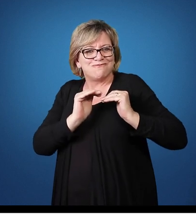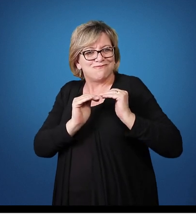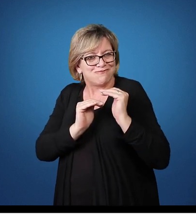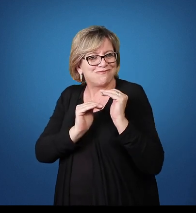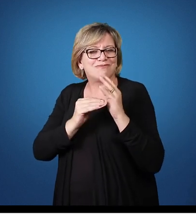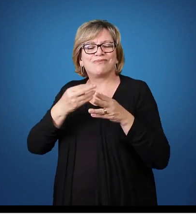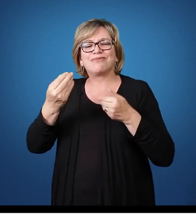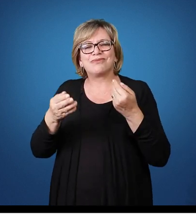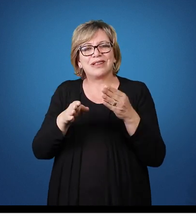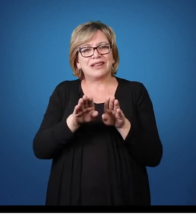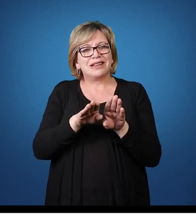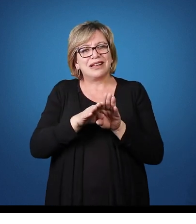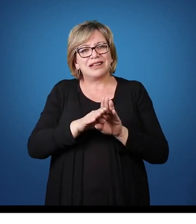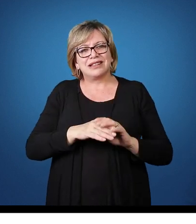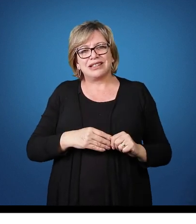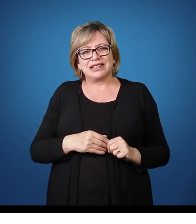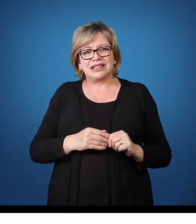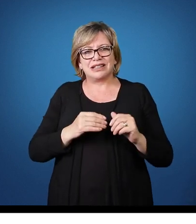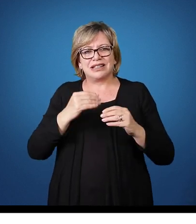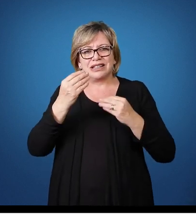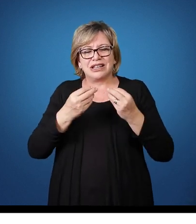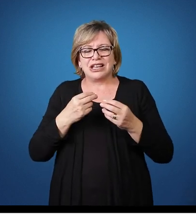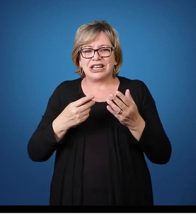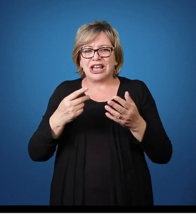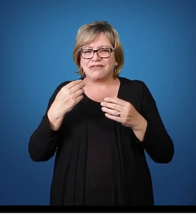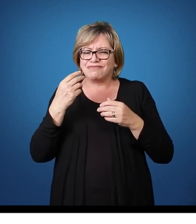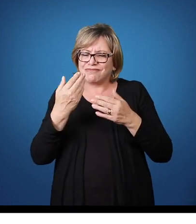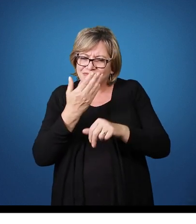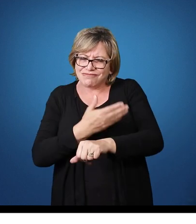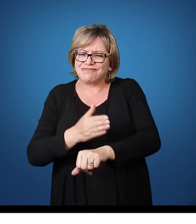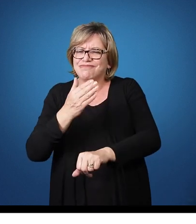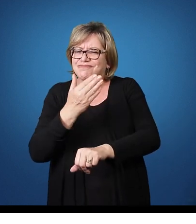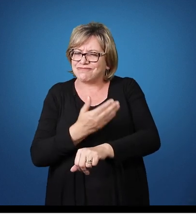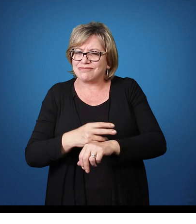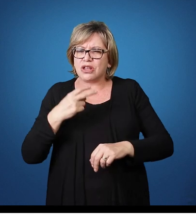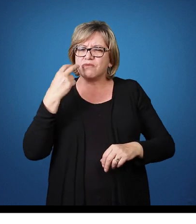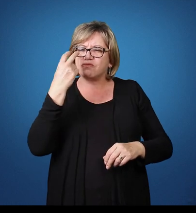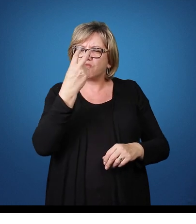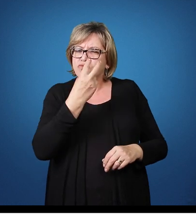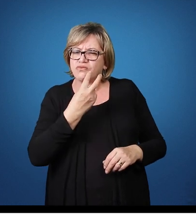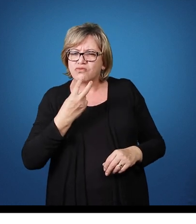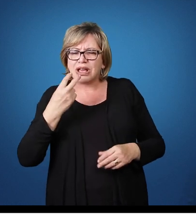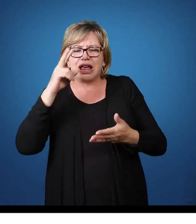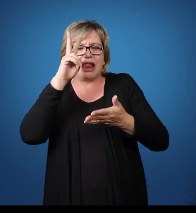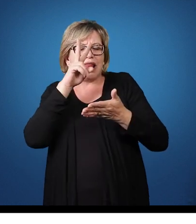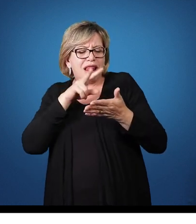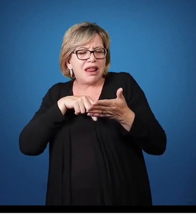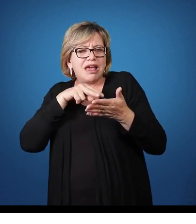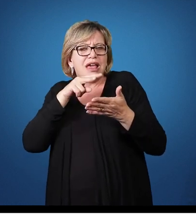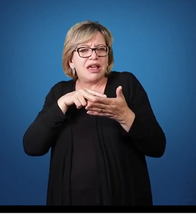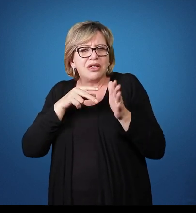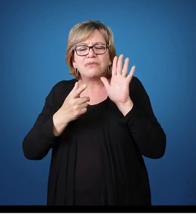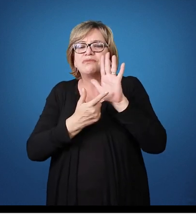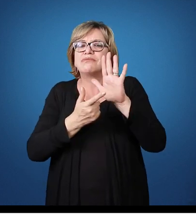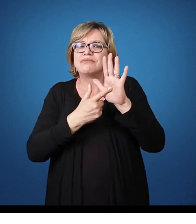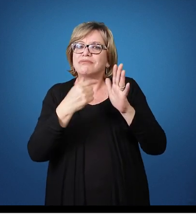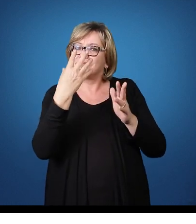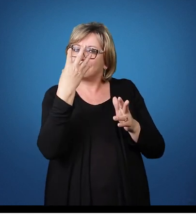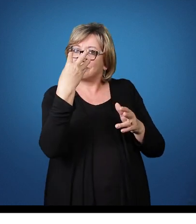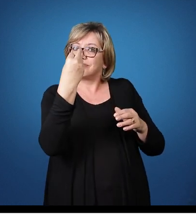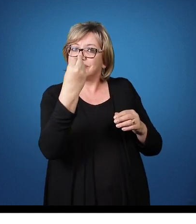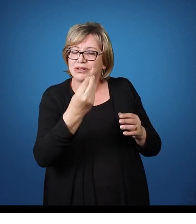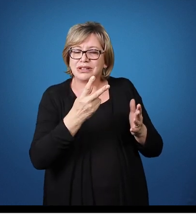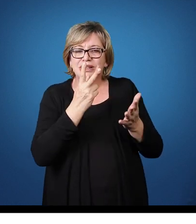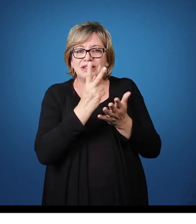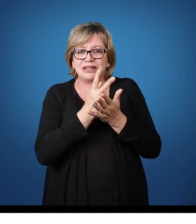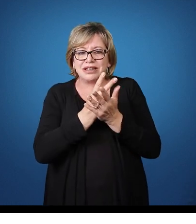Além do desenvolvimento Da oralidade Questionar Ler para o aluno Mostrar figuras A todo